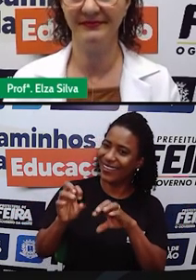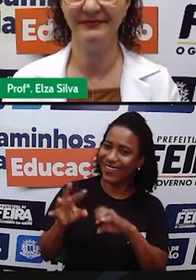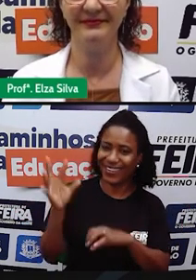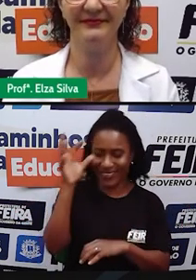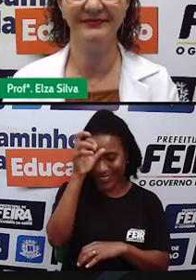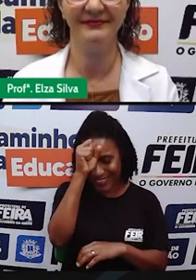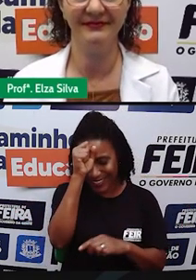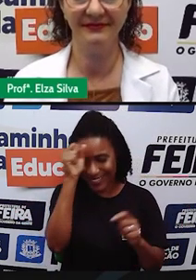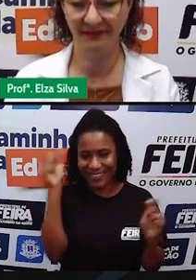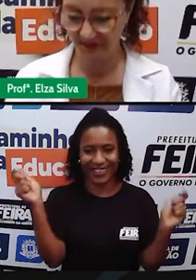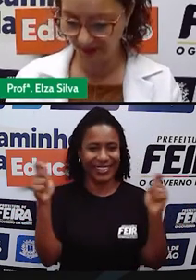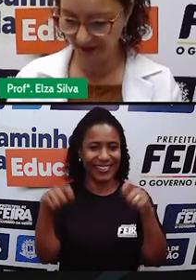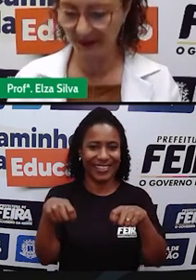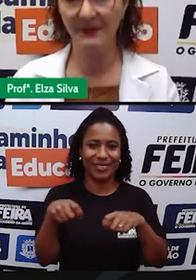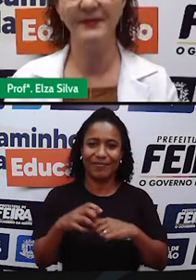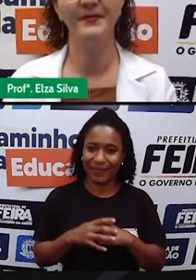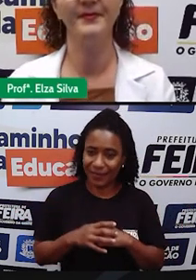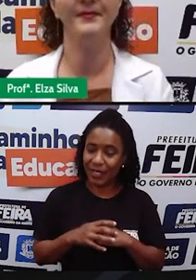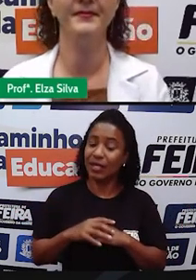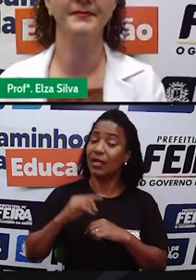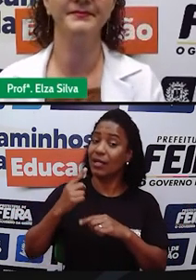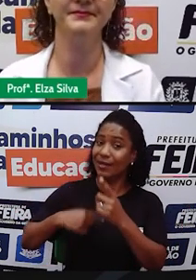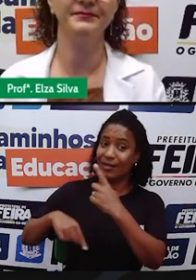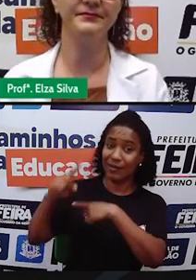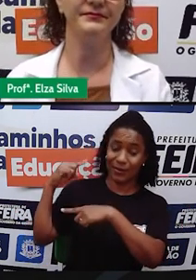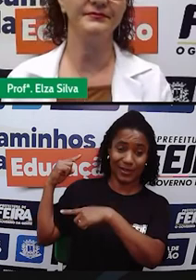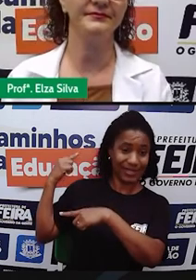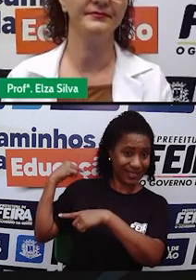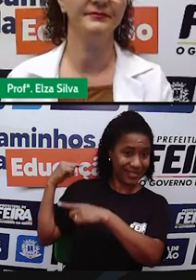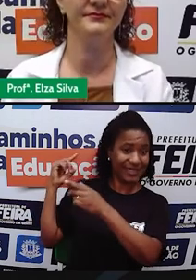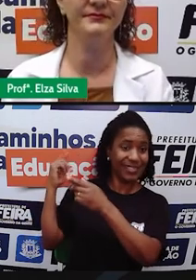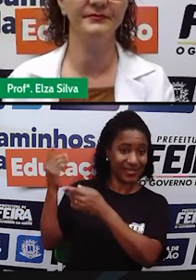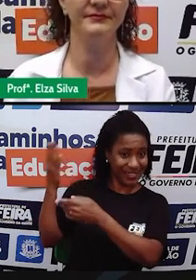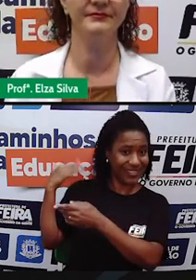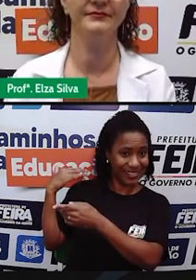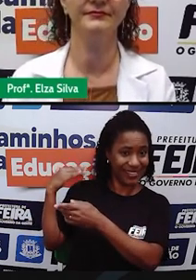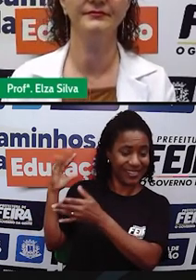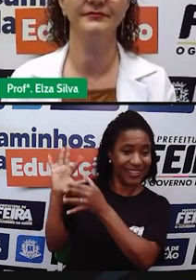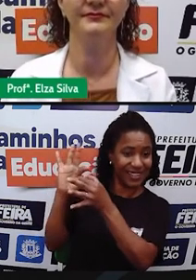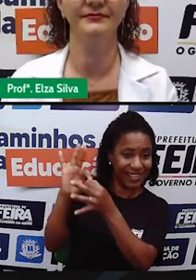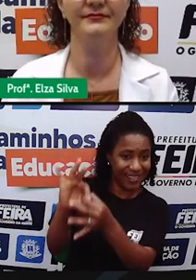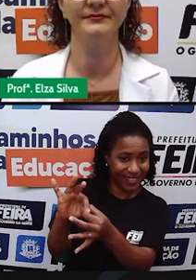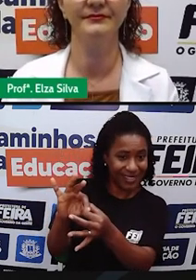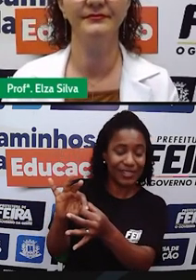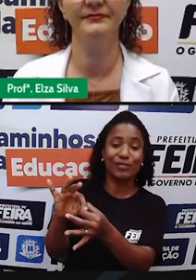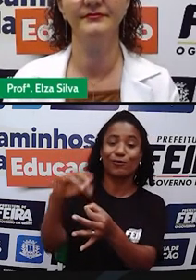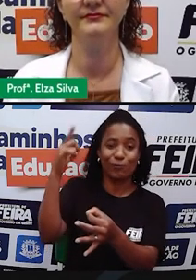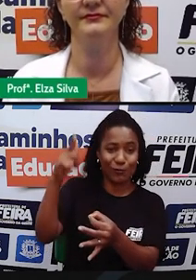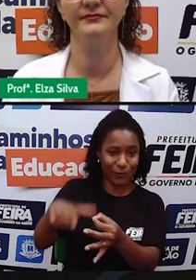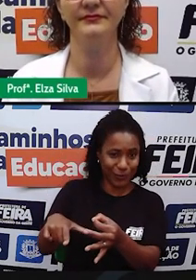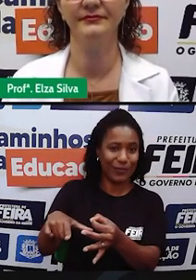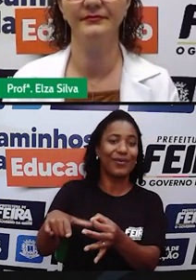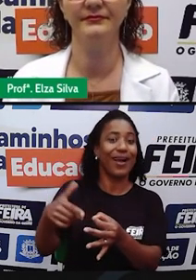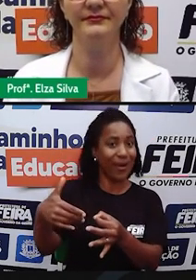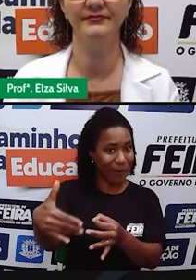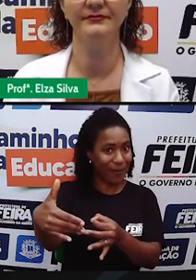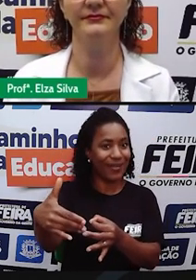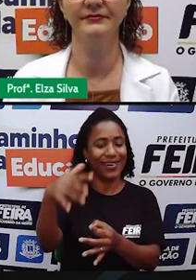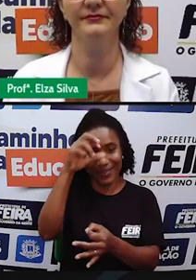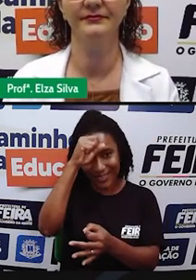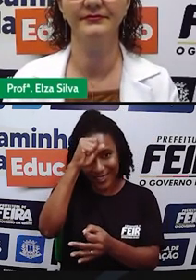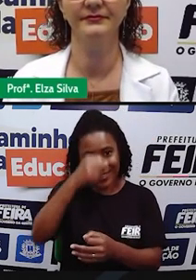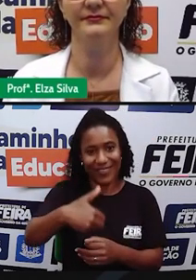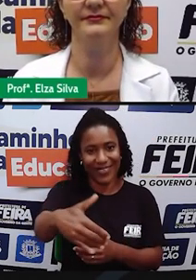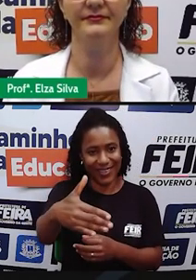Yes Depois a gente vai retomar esse tema e ampliar um pouquinho mais sobre esses gêneros e